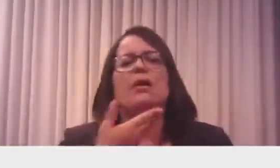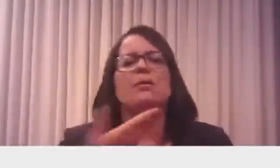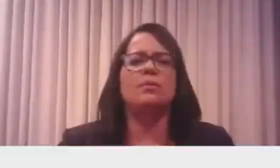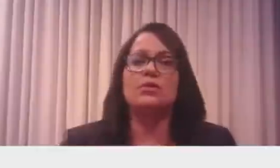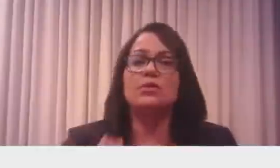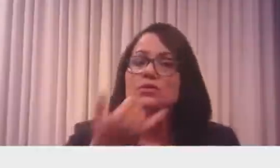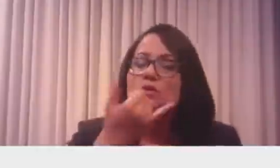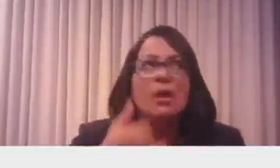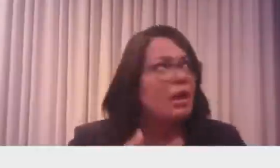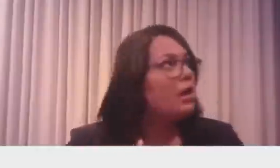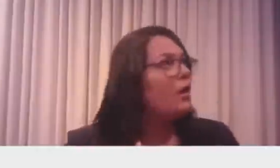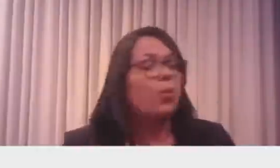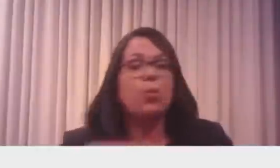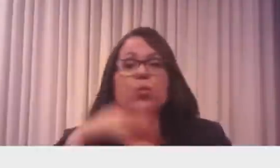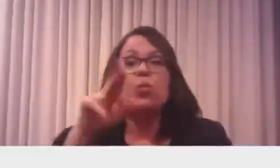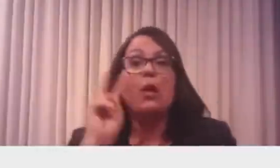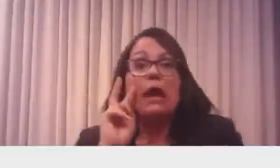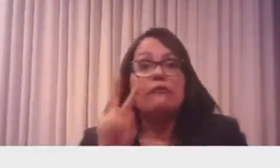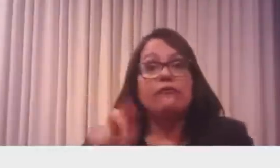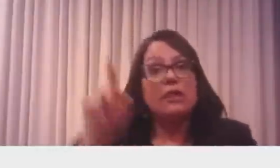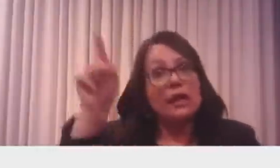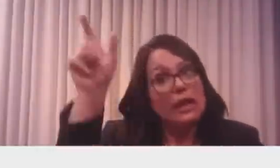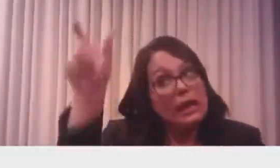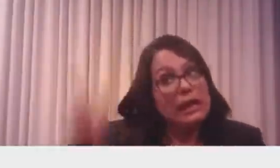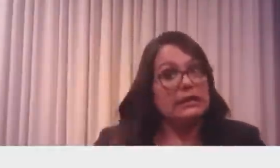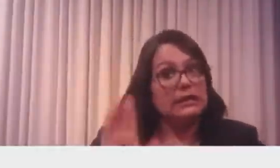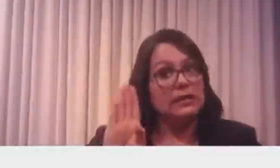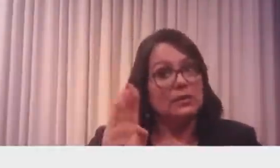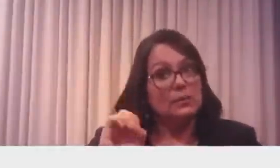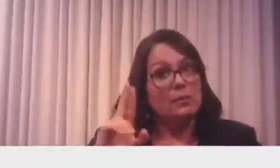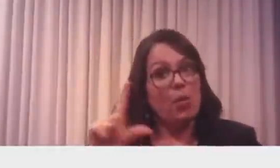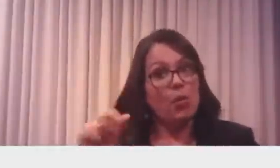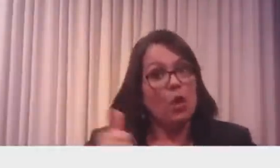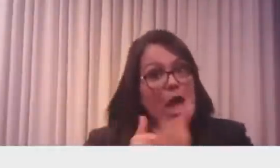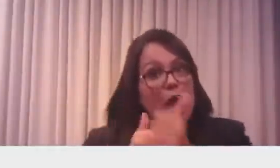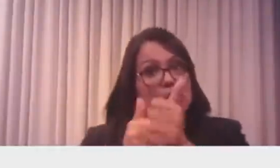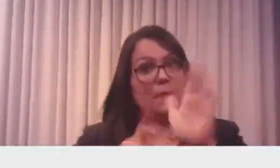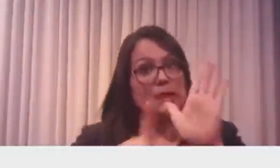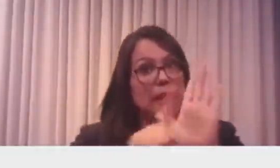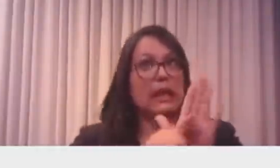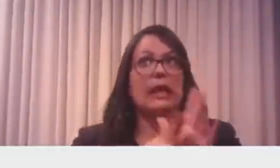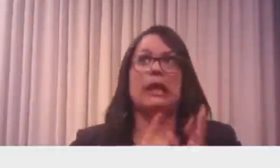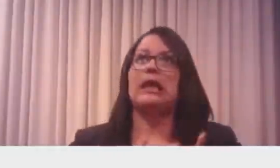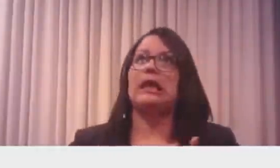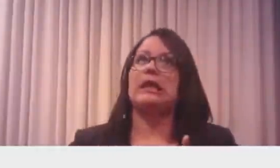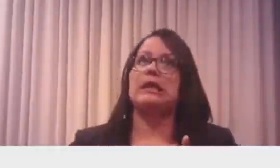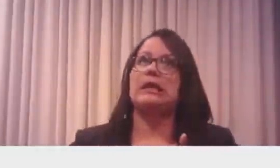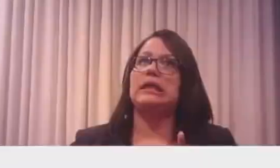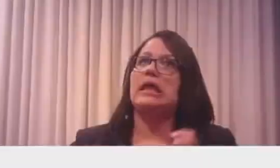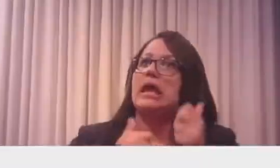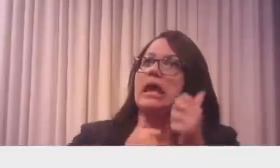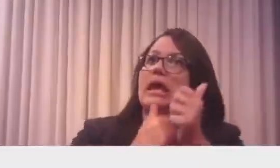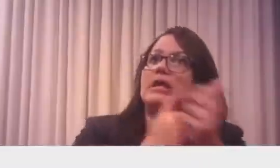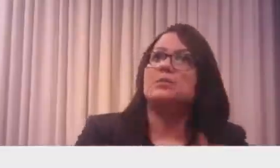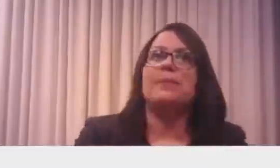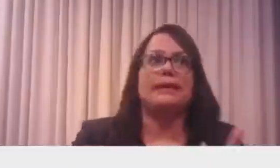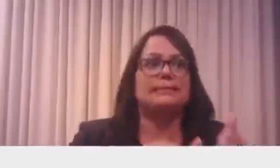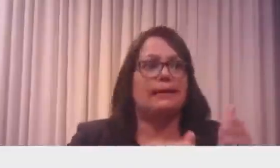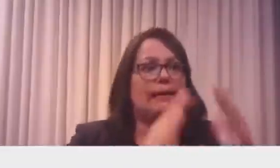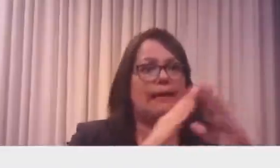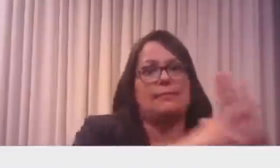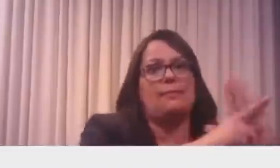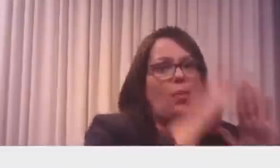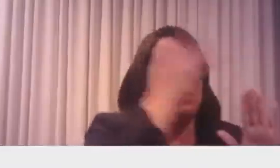cara ao lado da lei, ao lado da ordem, respeitando a propriedade privada, respeitando o emprego. Eu não vi a esquerda